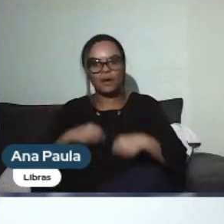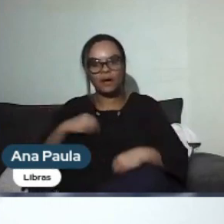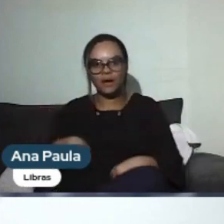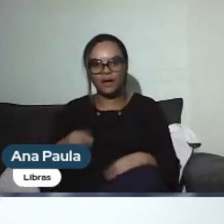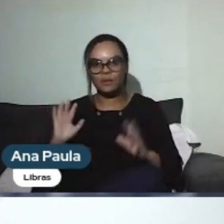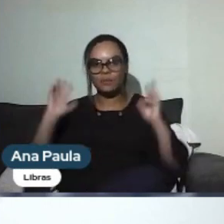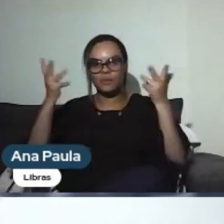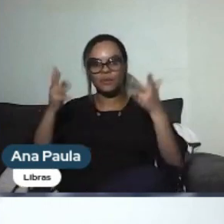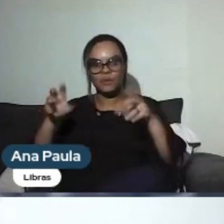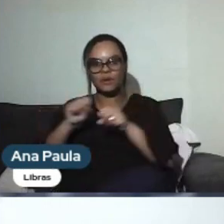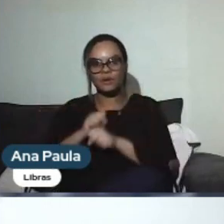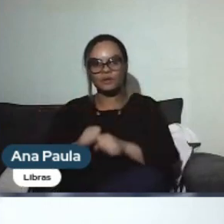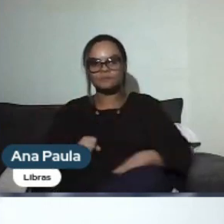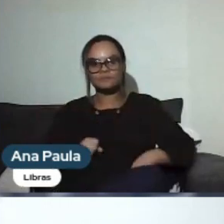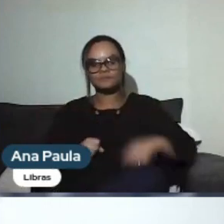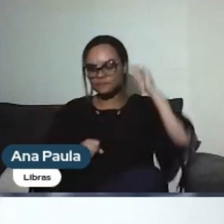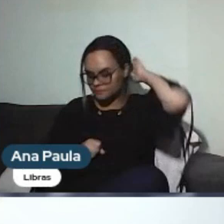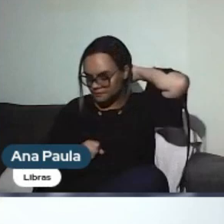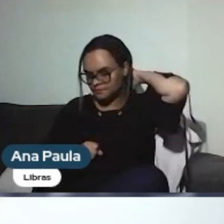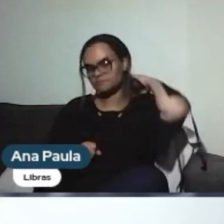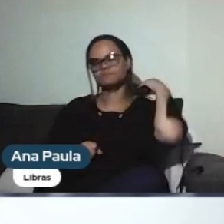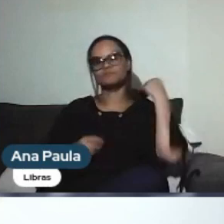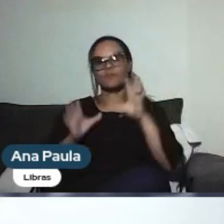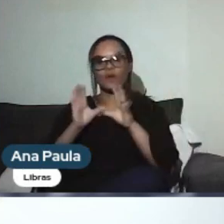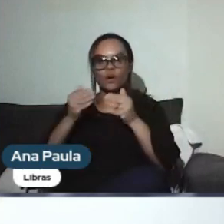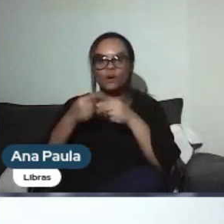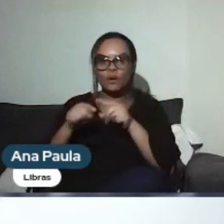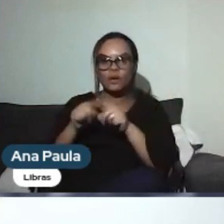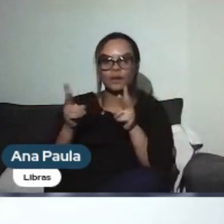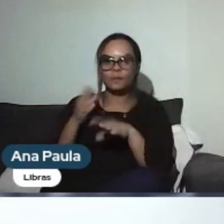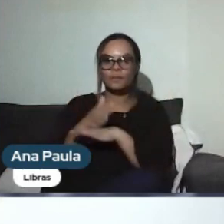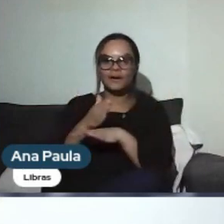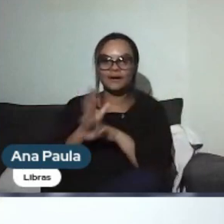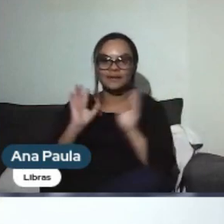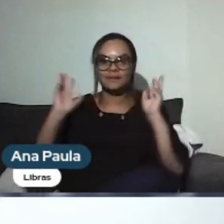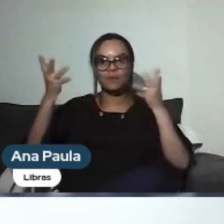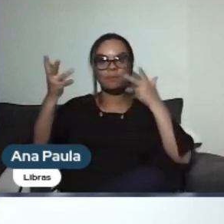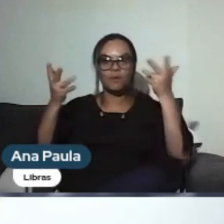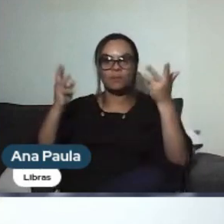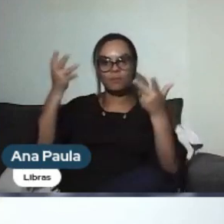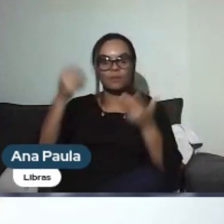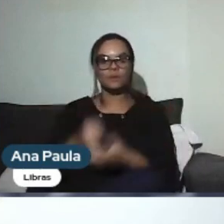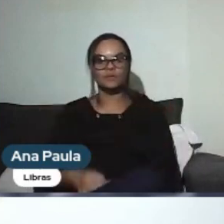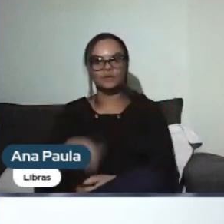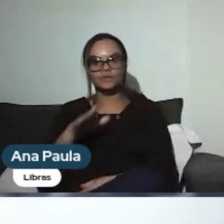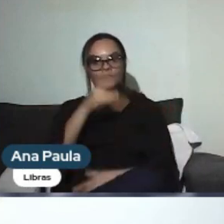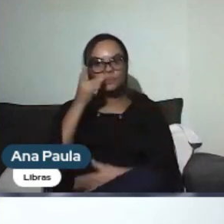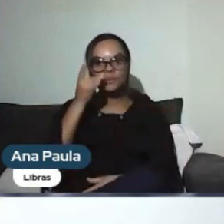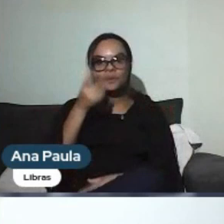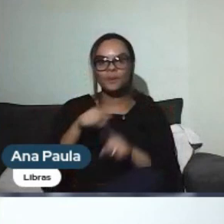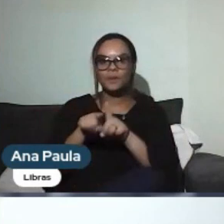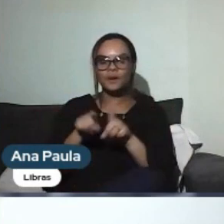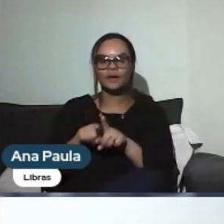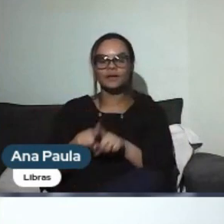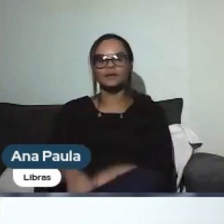muito boa, sabe? Das pessoas que observam grupos, geralmente a gente participa de eventos em grupos. Então, chama muito a atenção, as pessoas têm